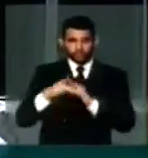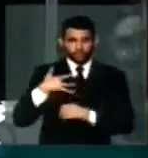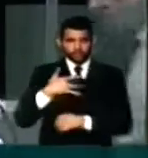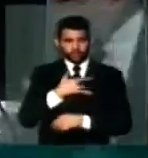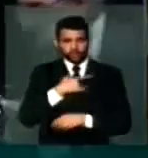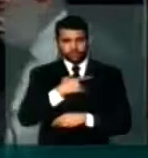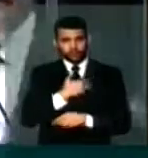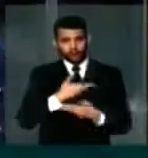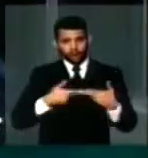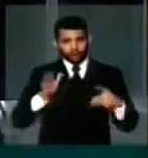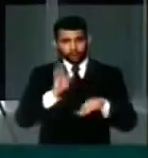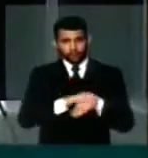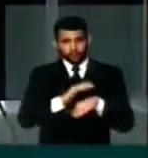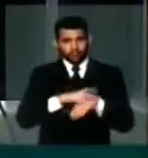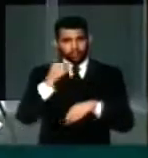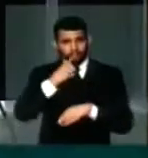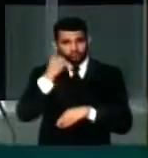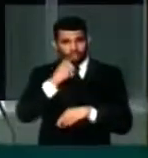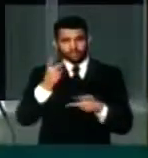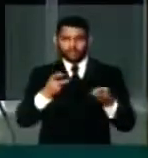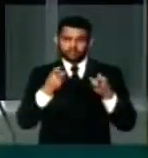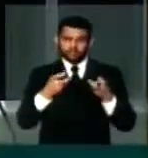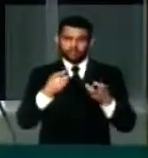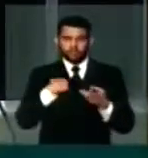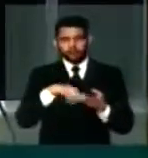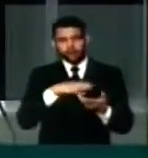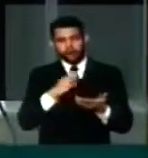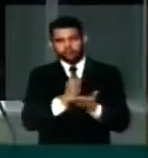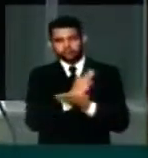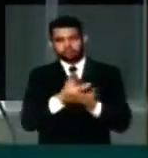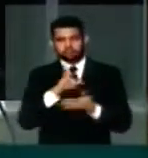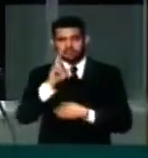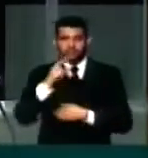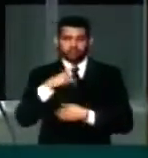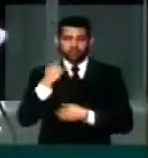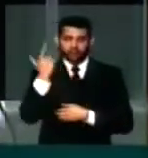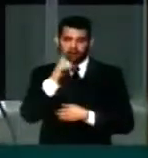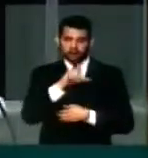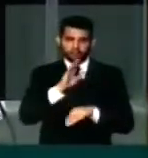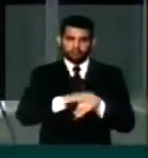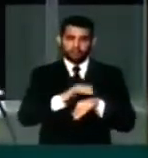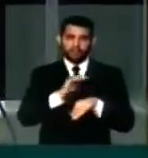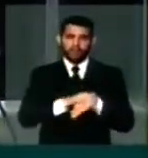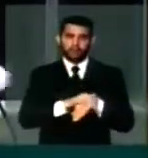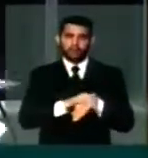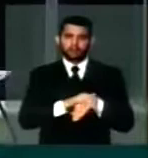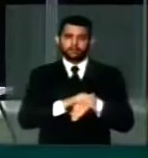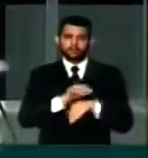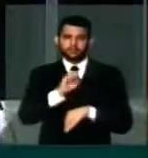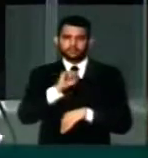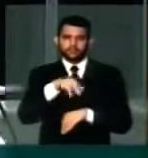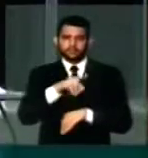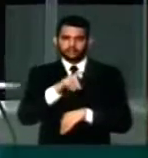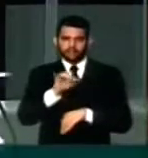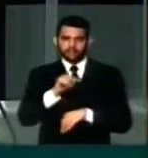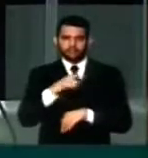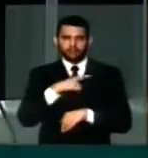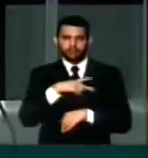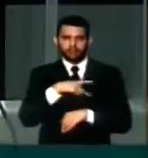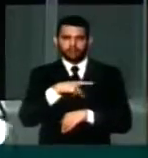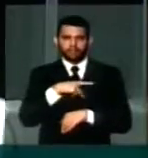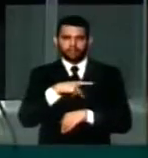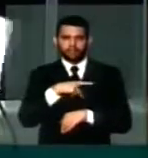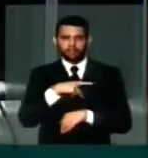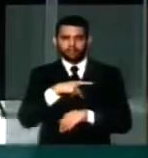É algo que muitos deputados já perceberam. Eu espero que a gente garanta mais sanidade ao projeto